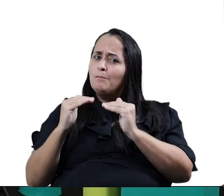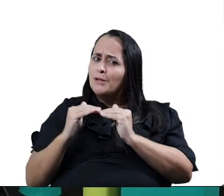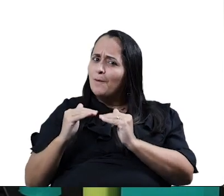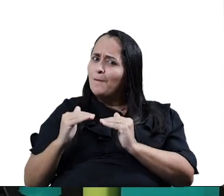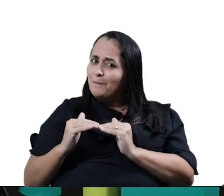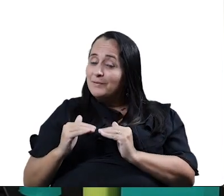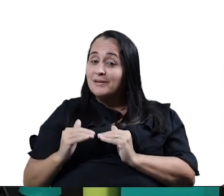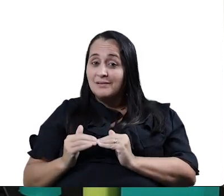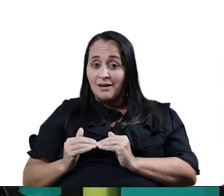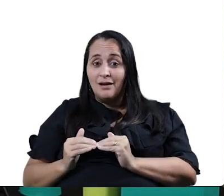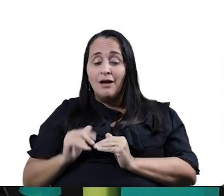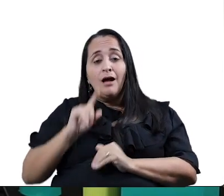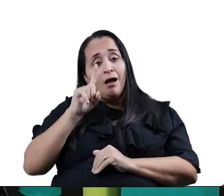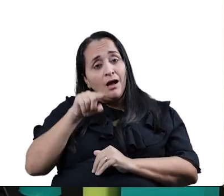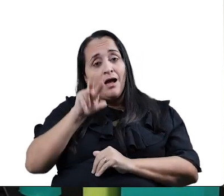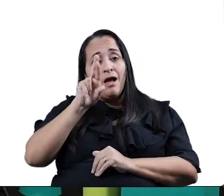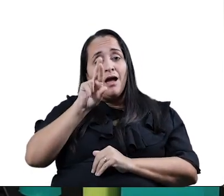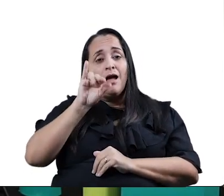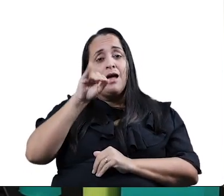E aí.